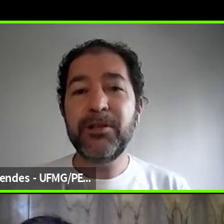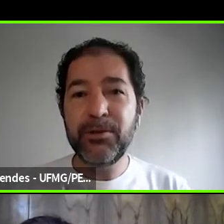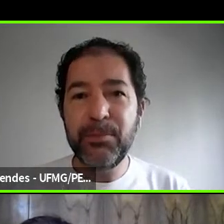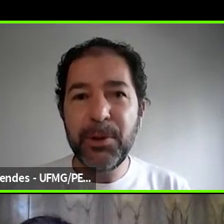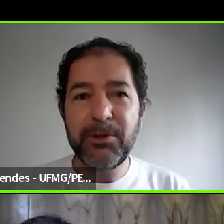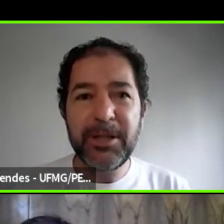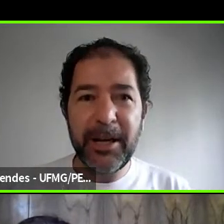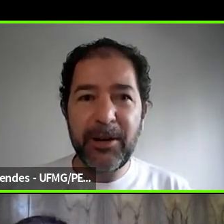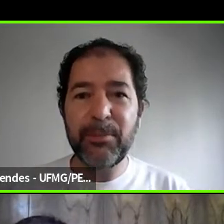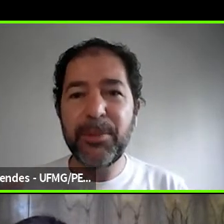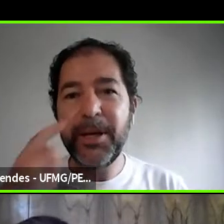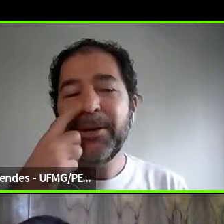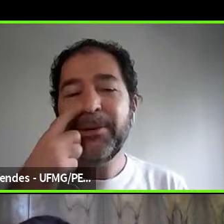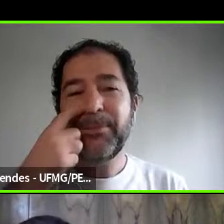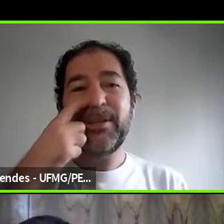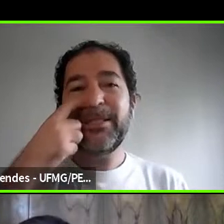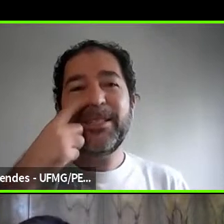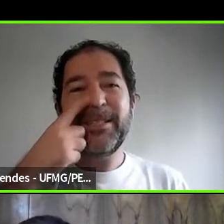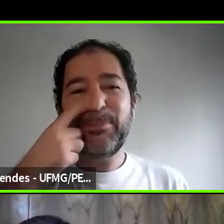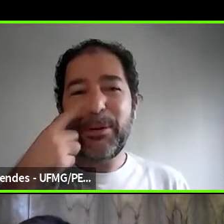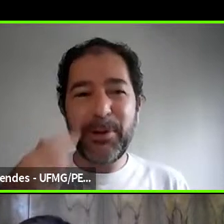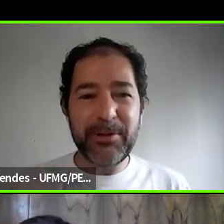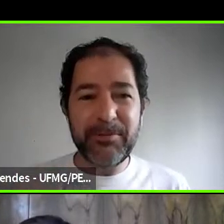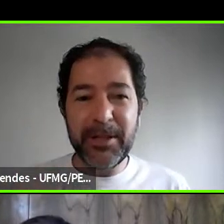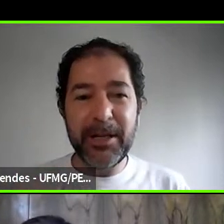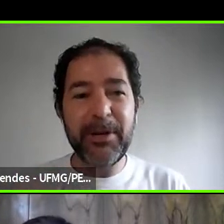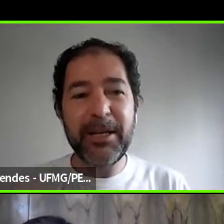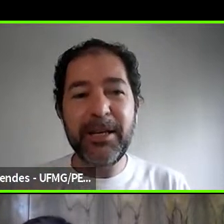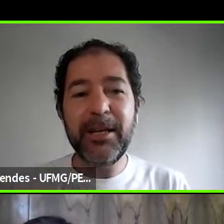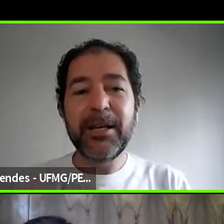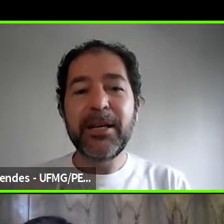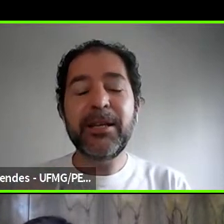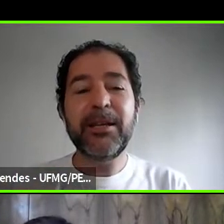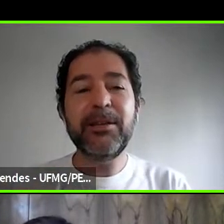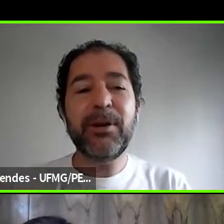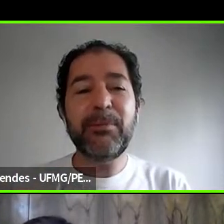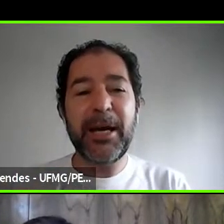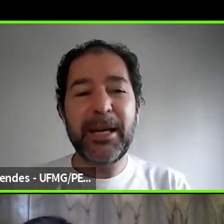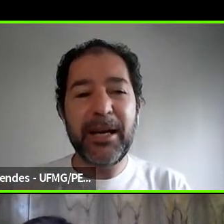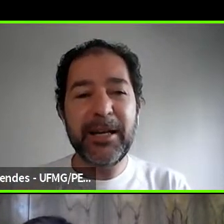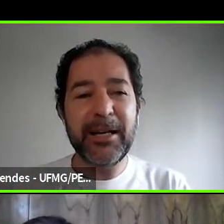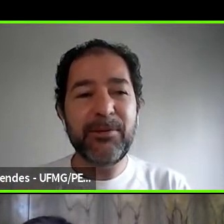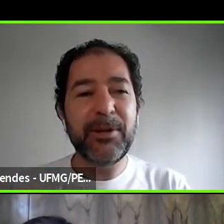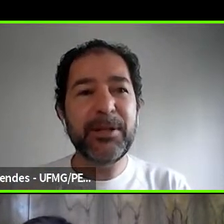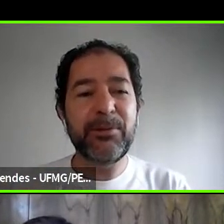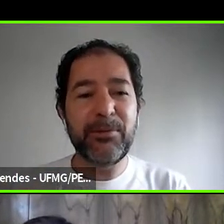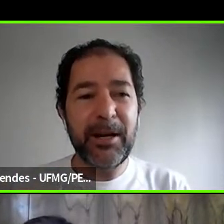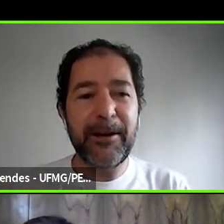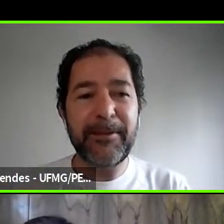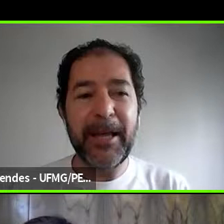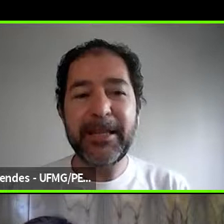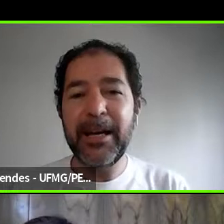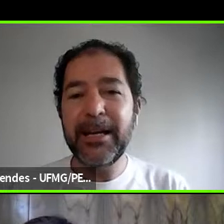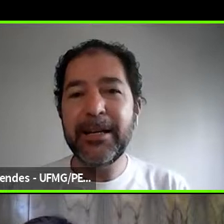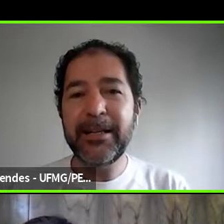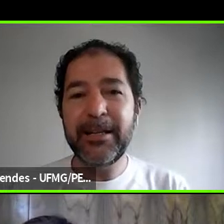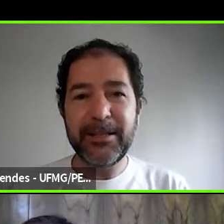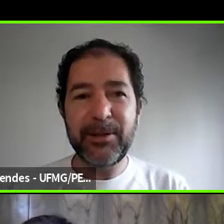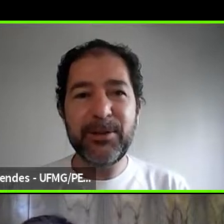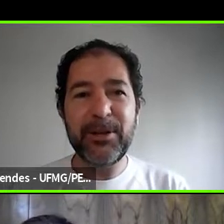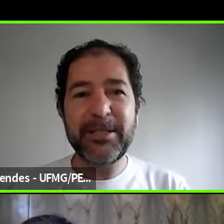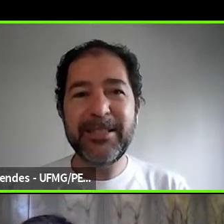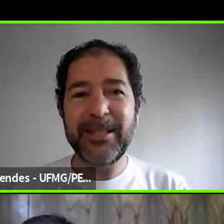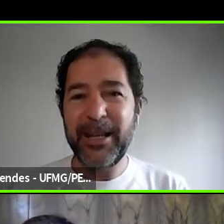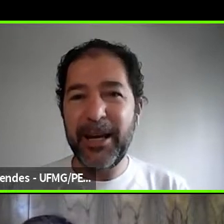desculpa eu te interromper, mas fazendo esse papel de anfitrião é que tanto a Mayara quanto a Natália,